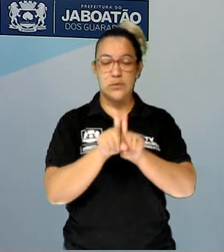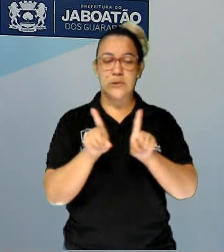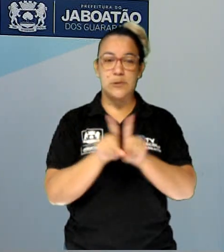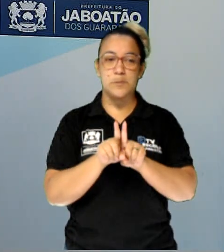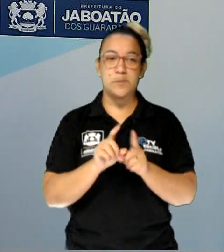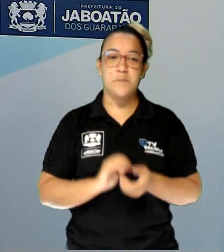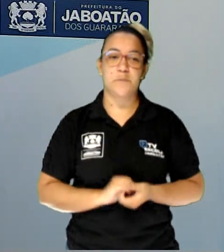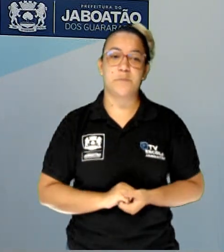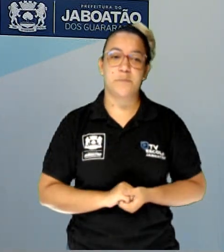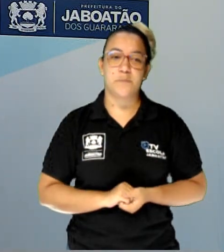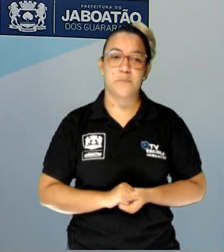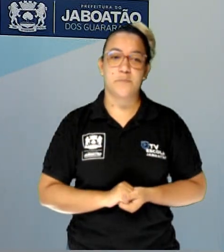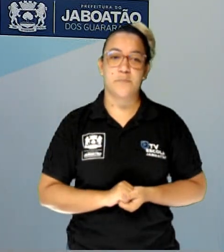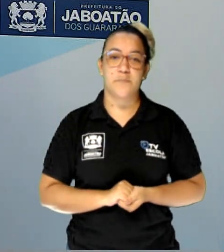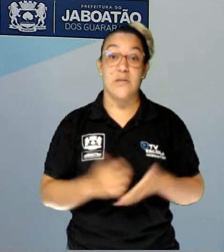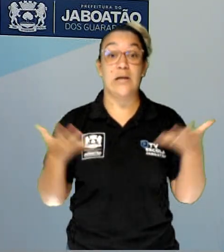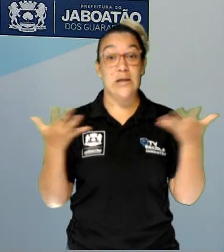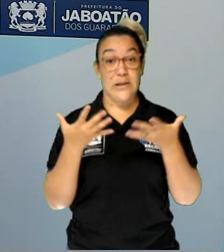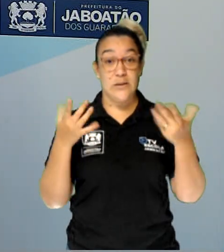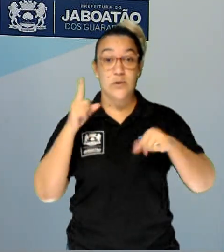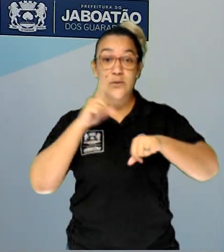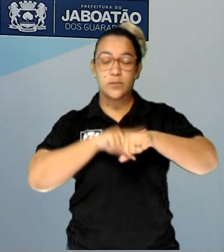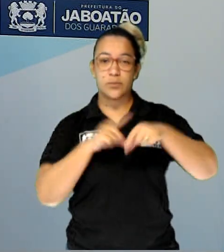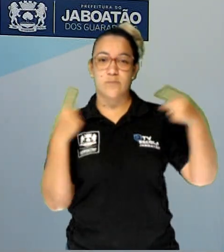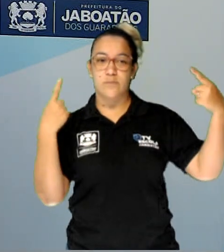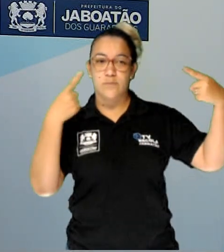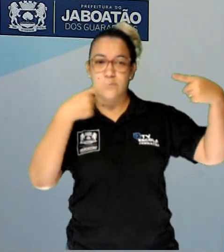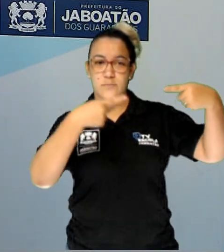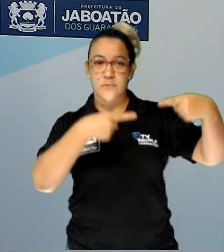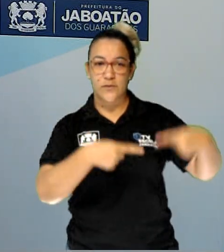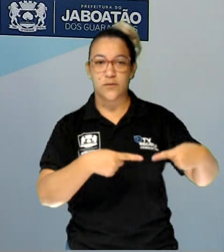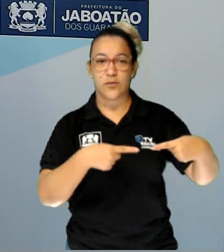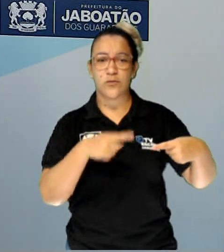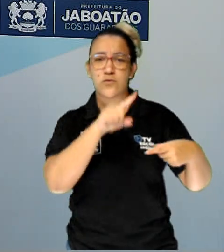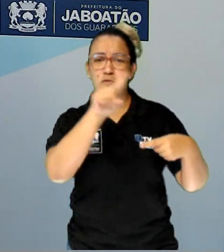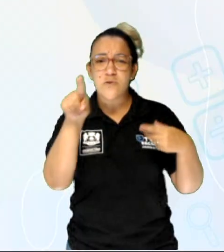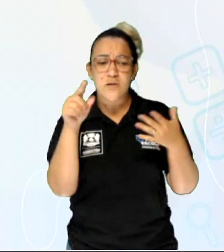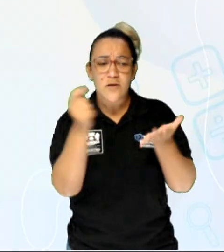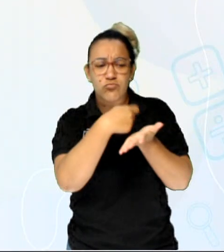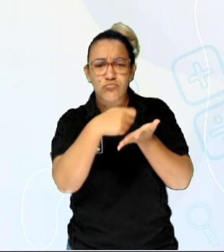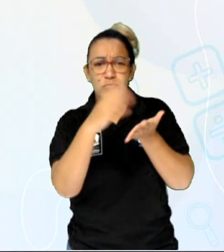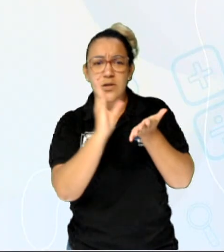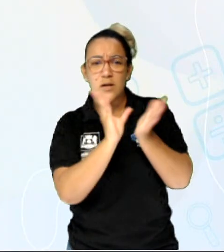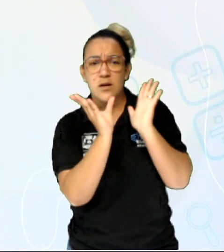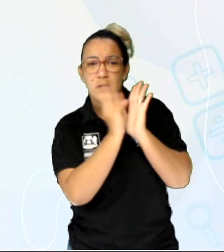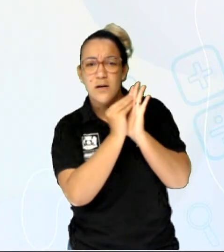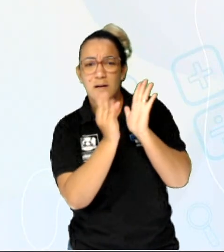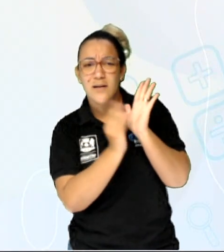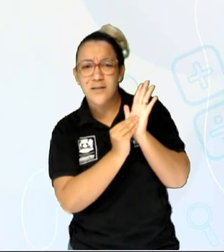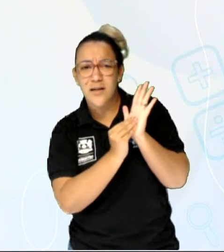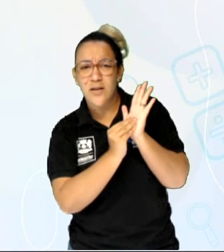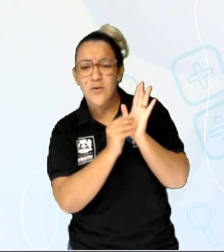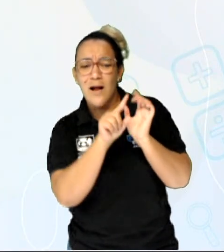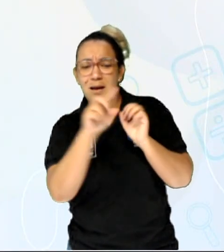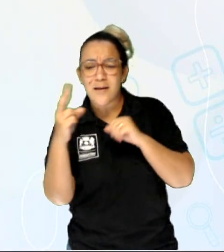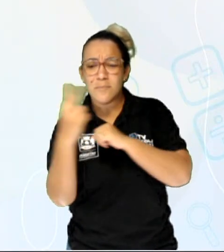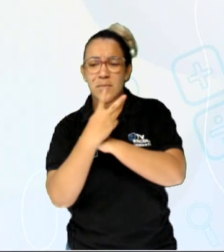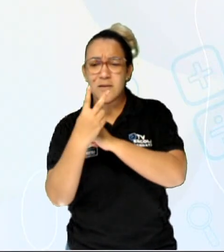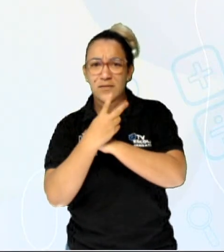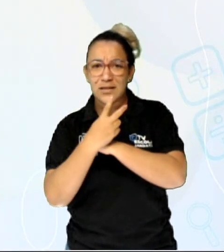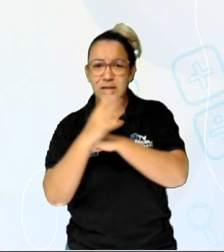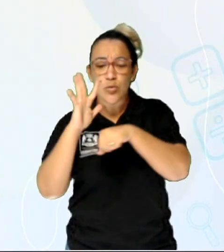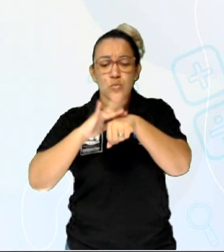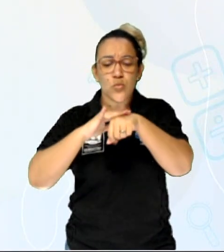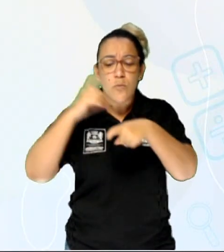certo? E aí a gente vai para o nosso desafio de hoje, né? Escreva no seu caderno quais são as formas de prevenção